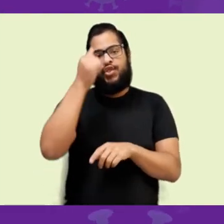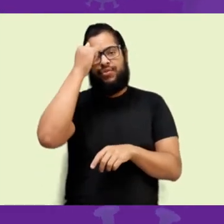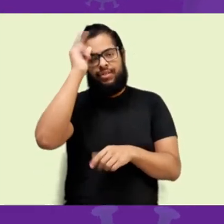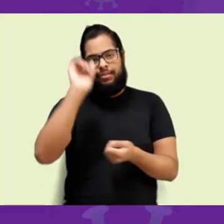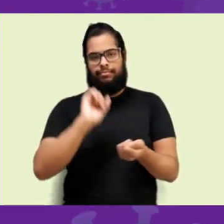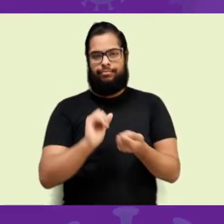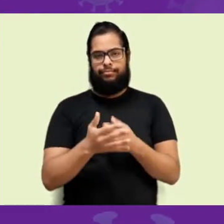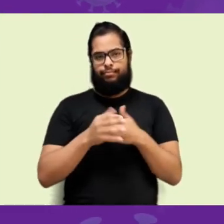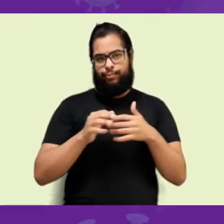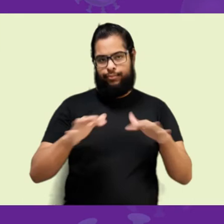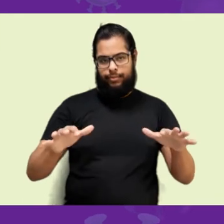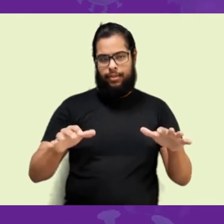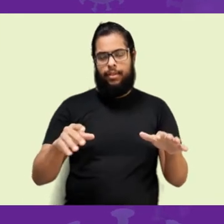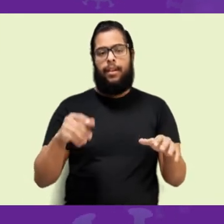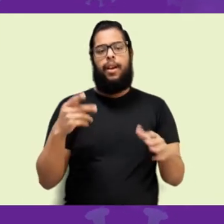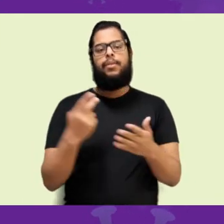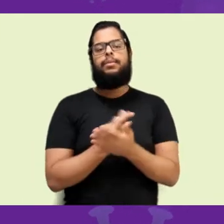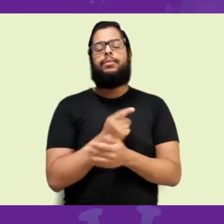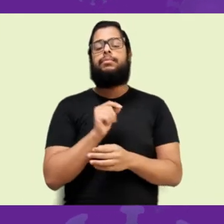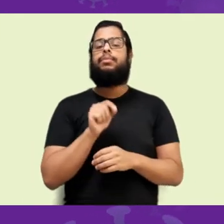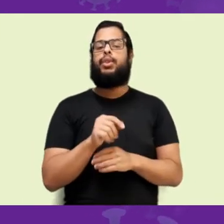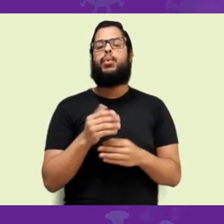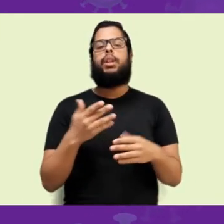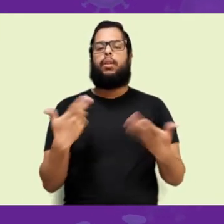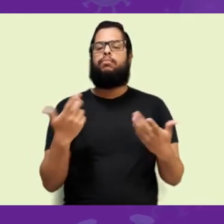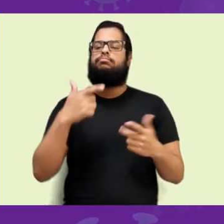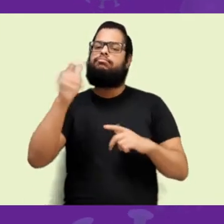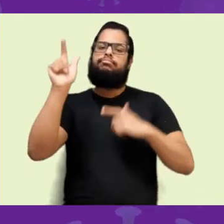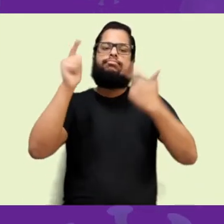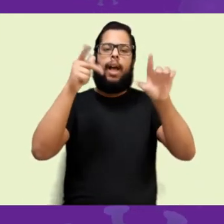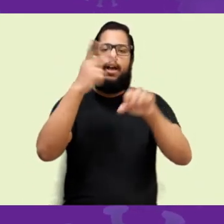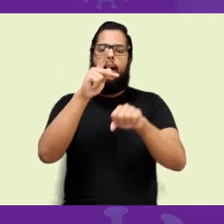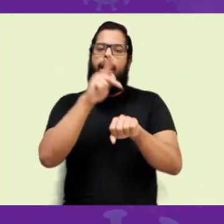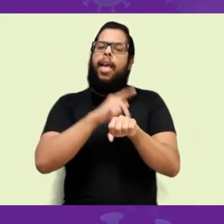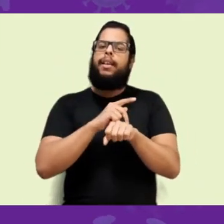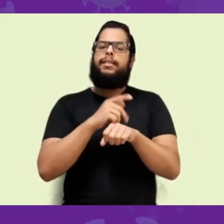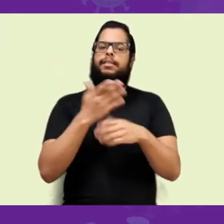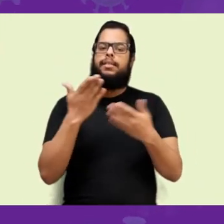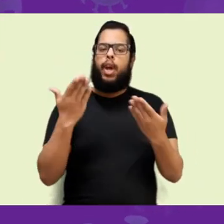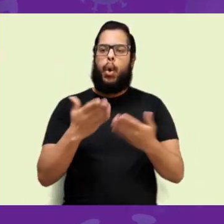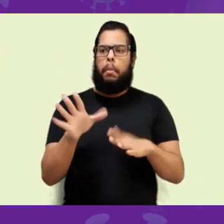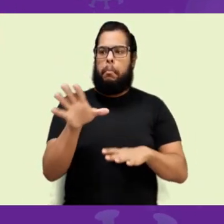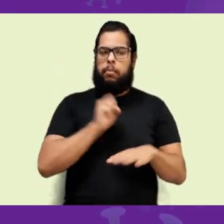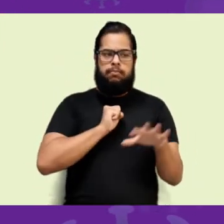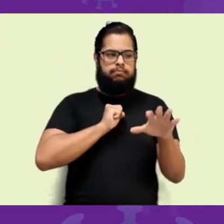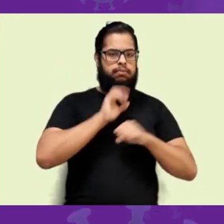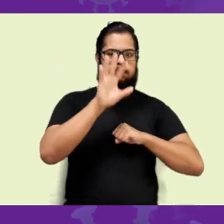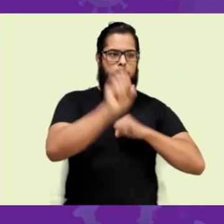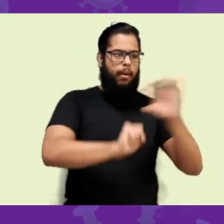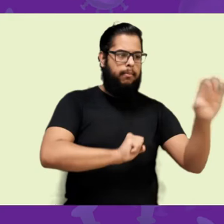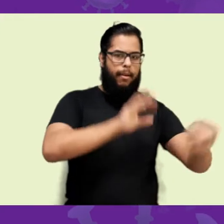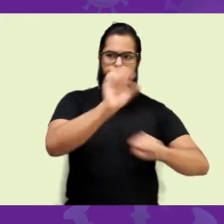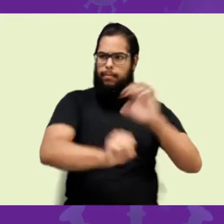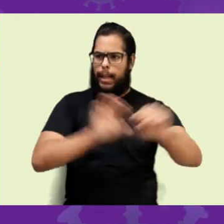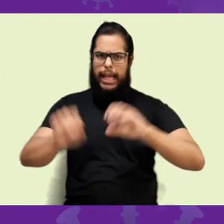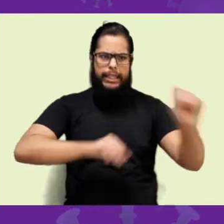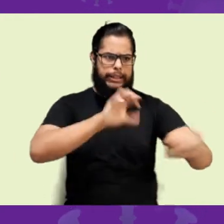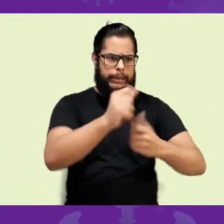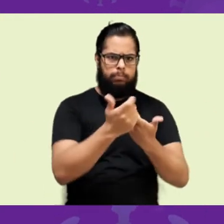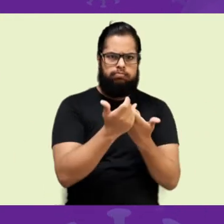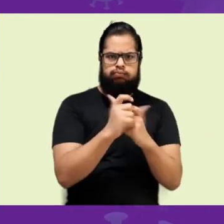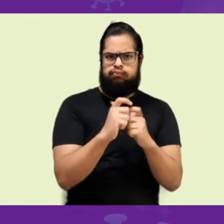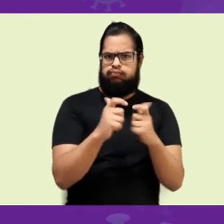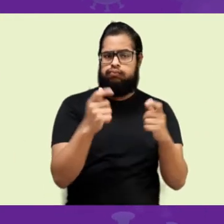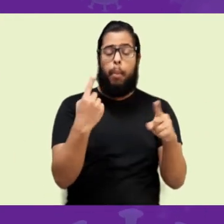onda, uma onda muito grande, porque quase não tinha ninguém imunizado. Aliás, não tinha ninguém imunizado. E aí, tomaram medidas de